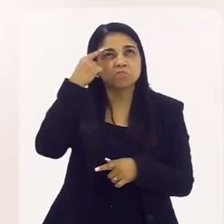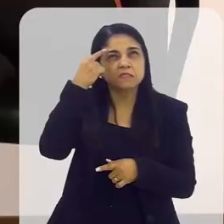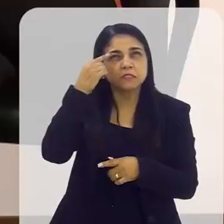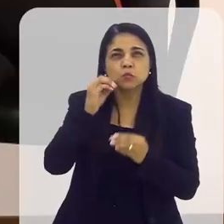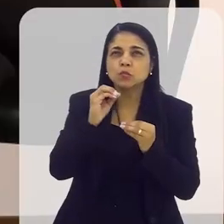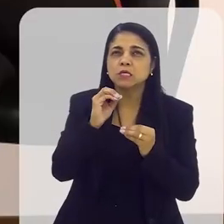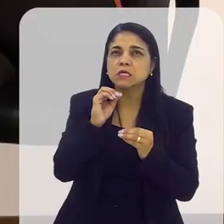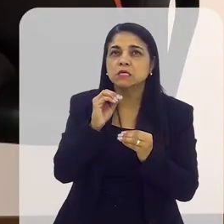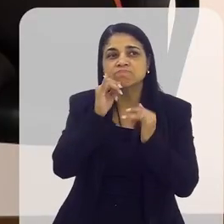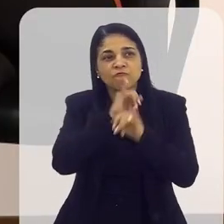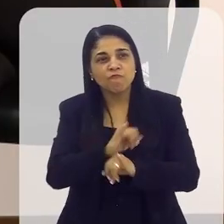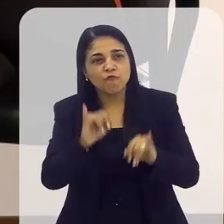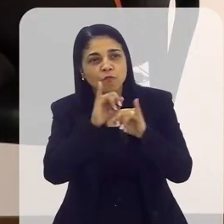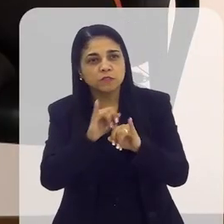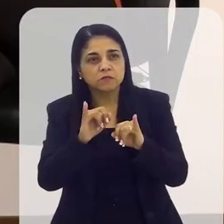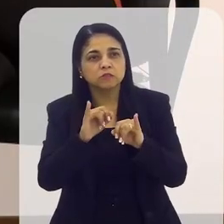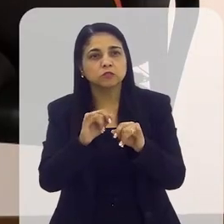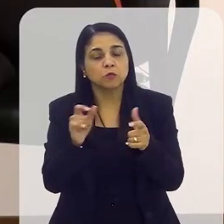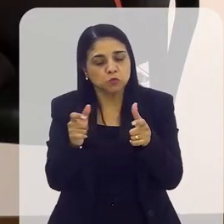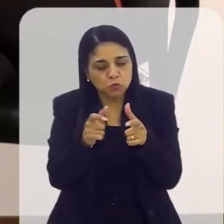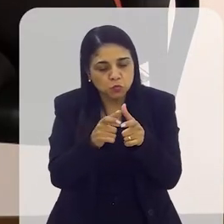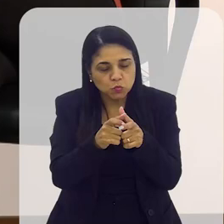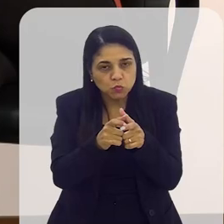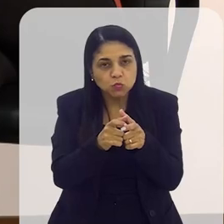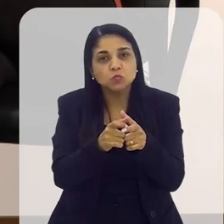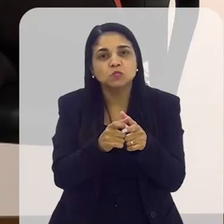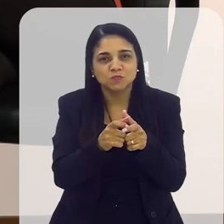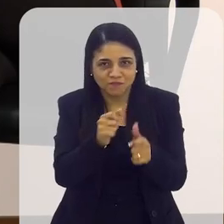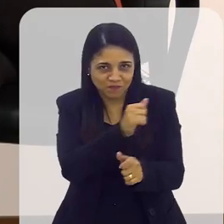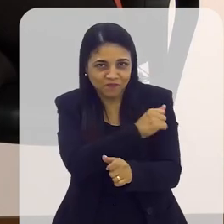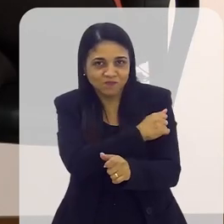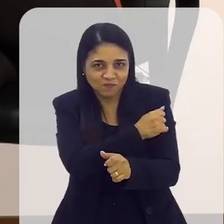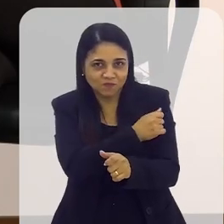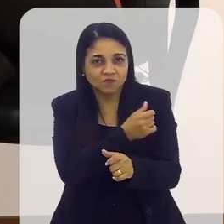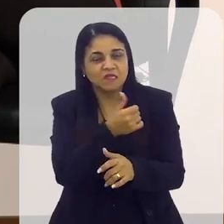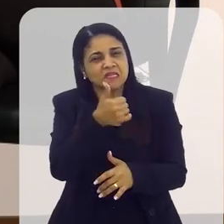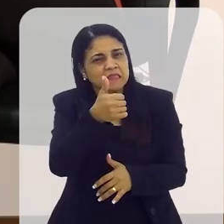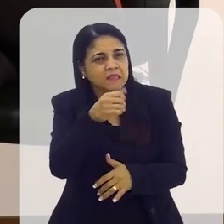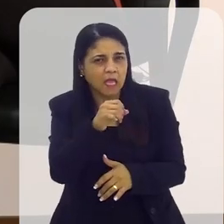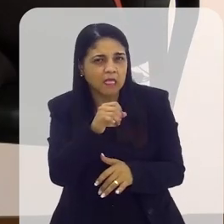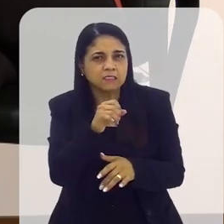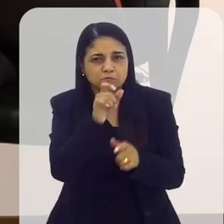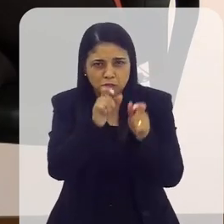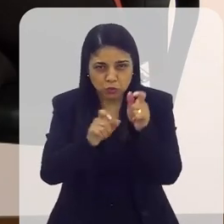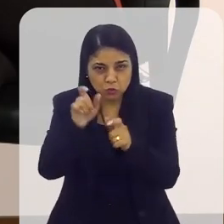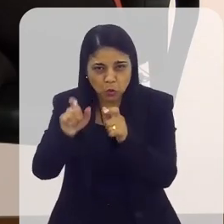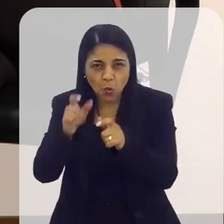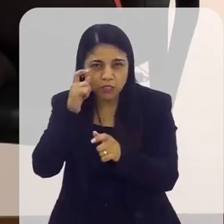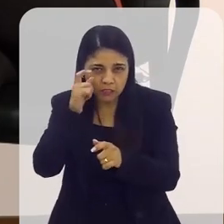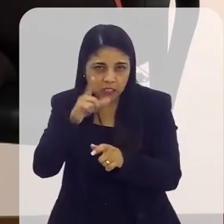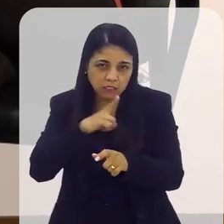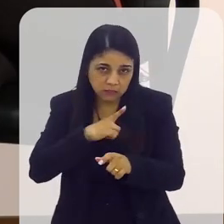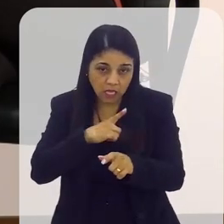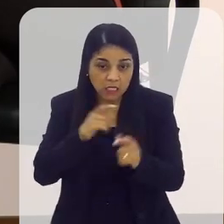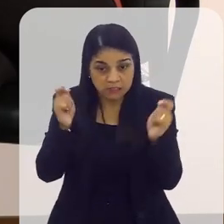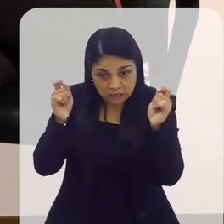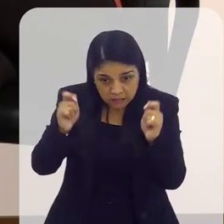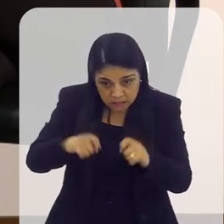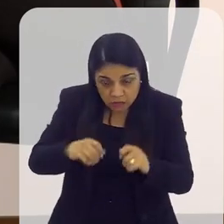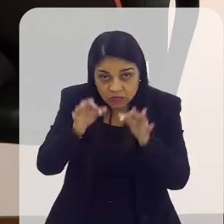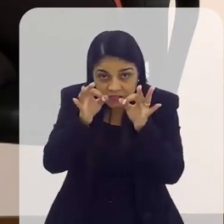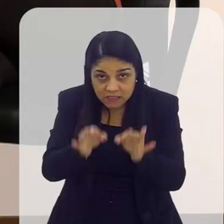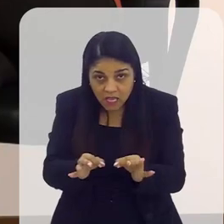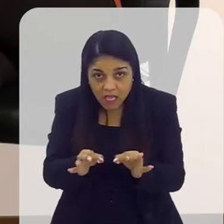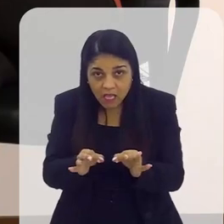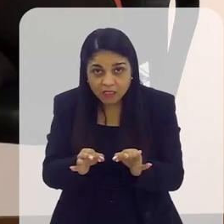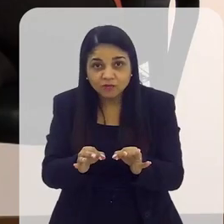em falar isso. Eu acho que a gente pode começar com um número pequeno, até 10 pessoas. Deu certo?